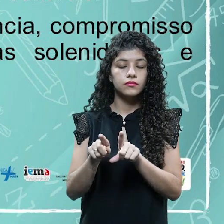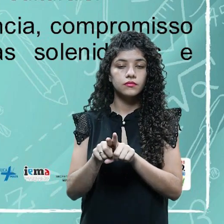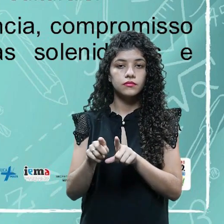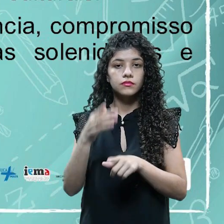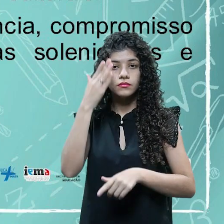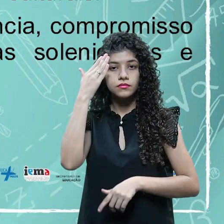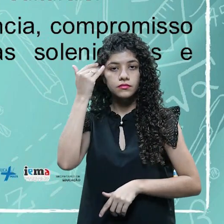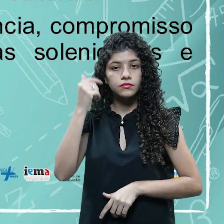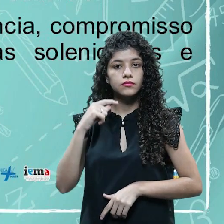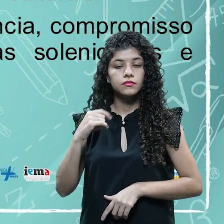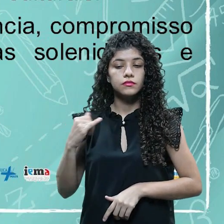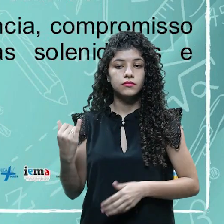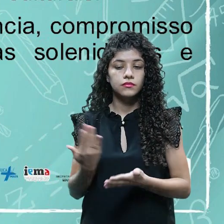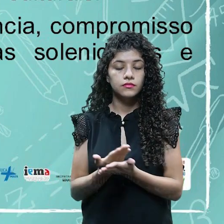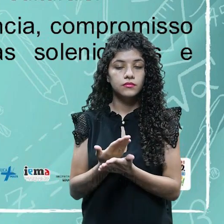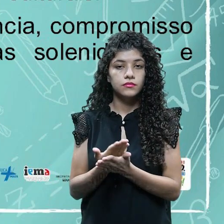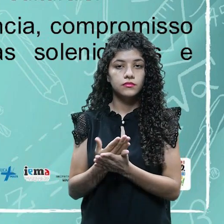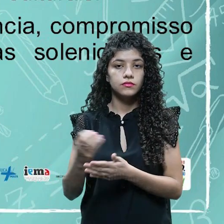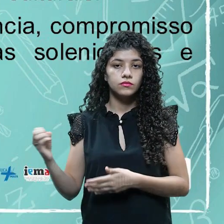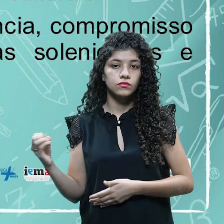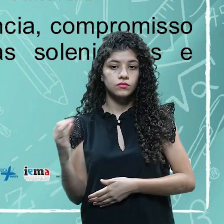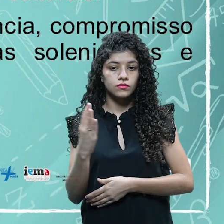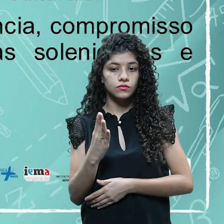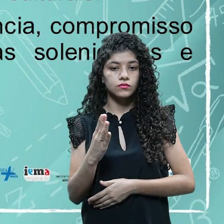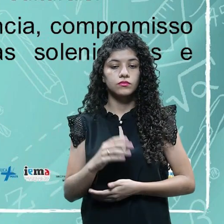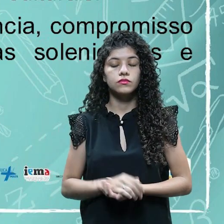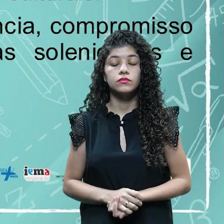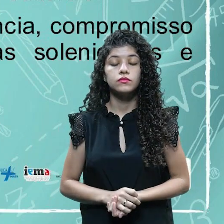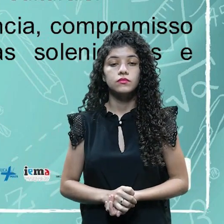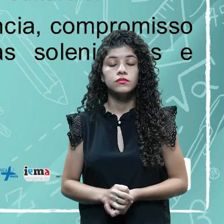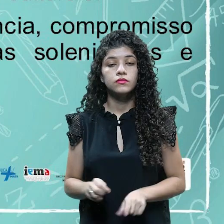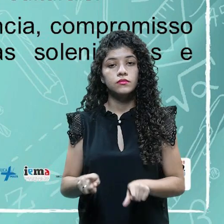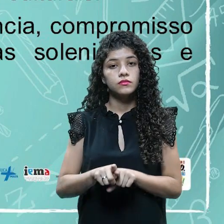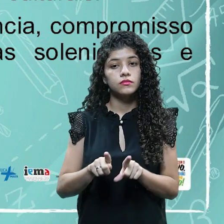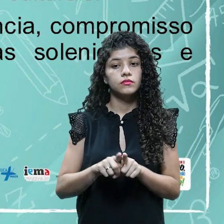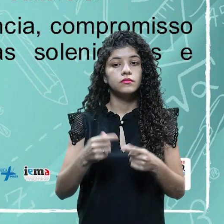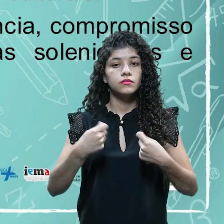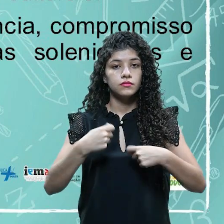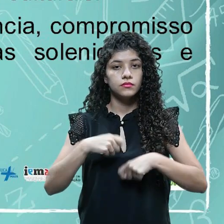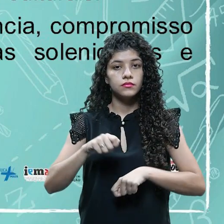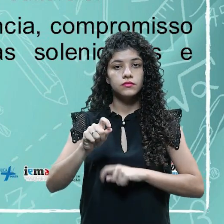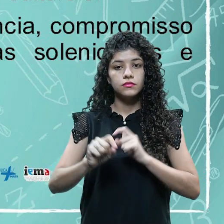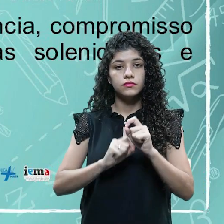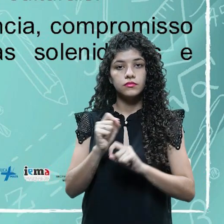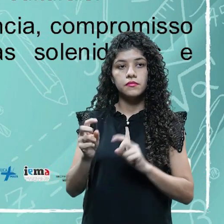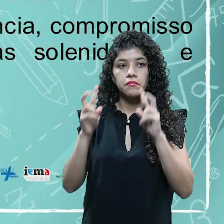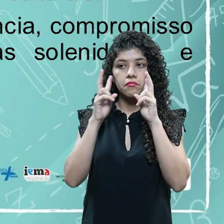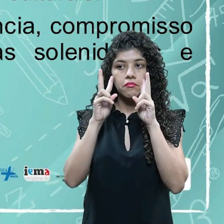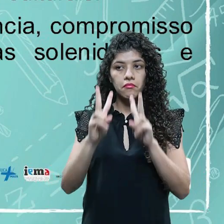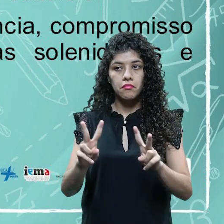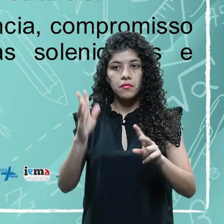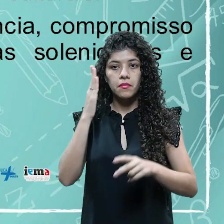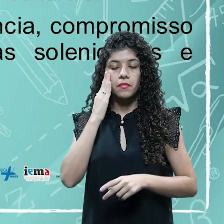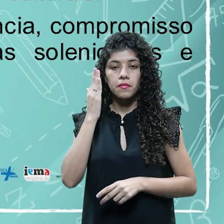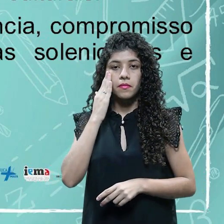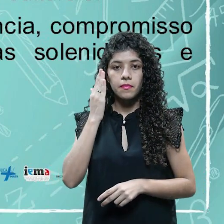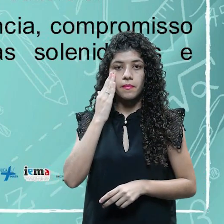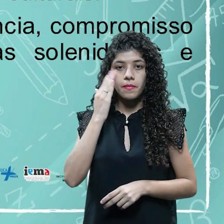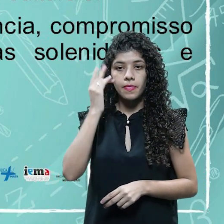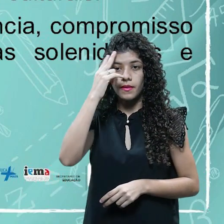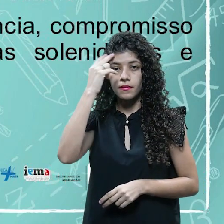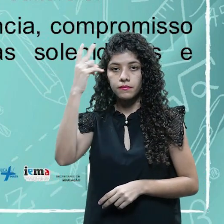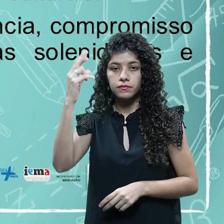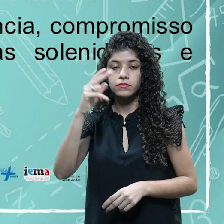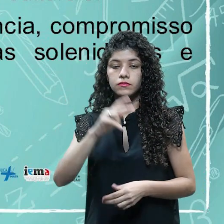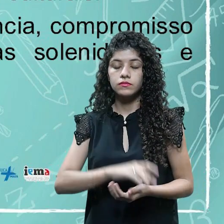sobre o assunto, né? Ligado às solenidades. Então, além disso, ele tem que acompanhar os acontecimentos históricos, políticos